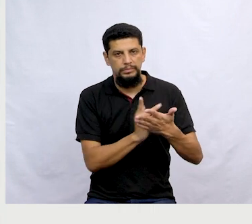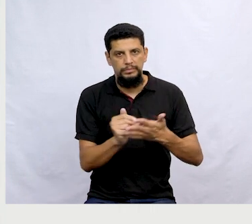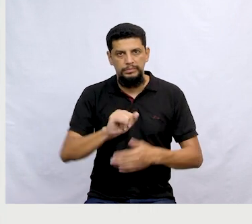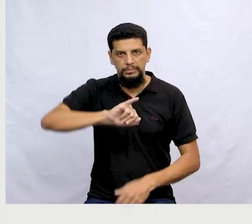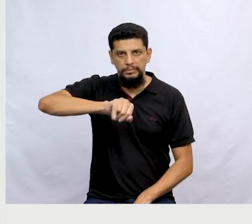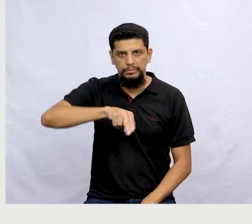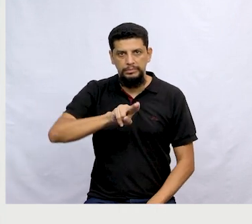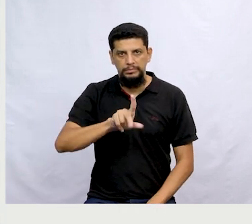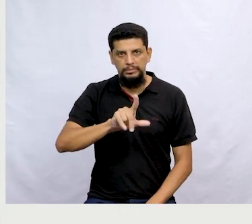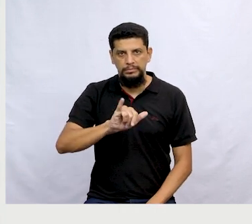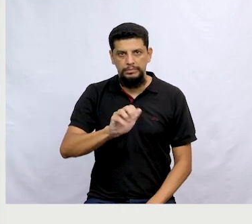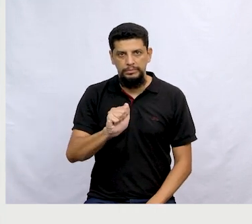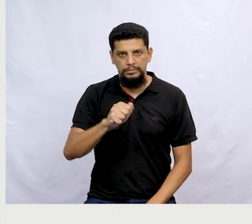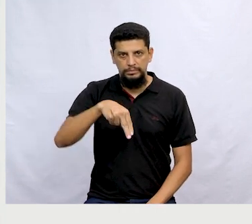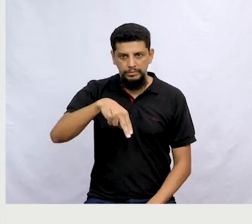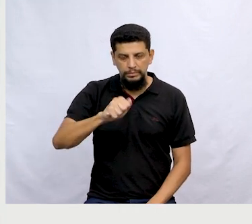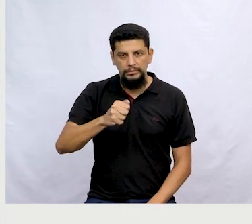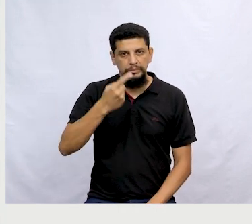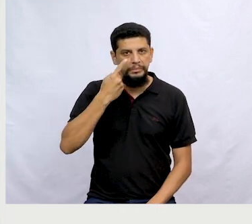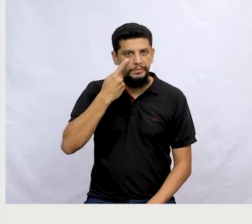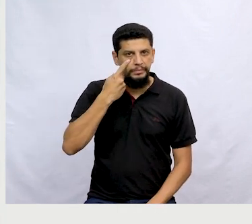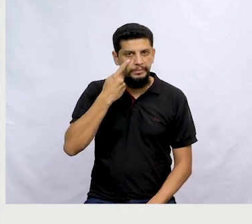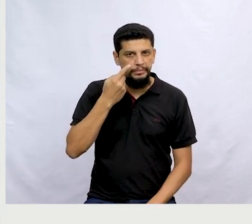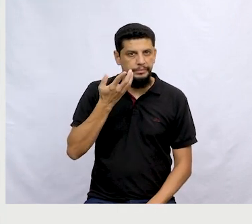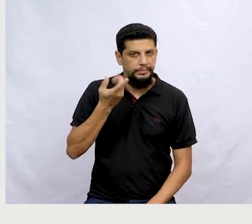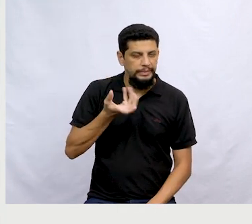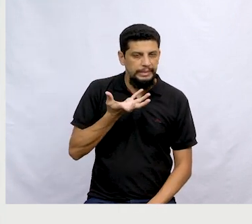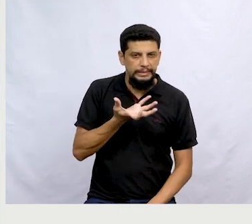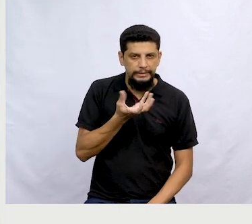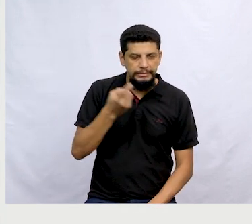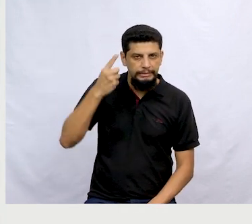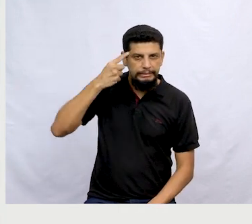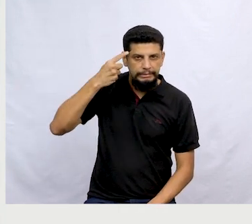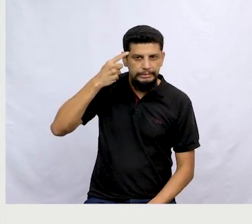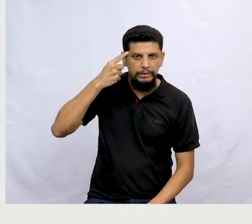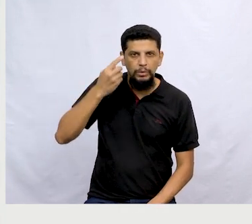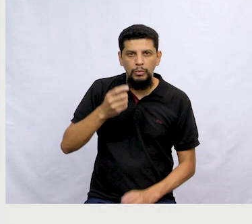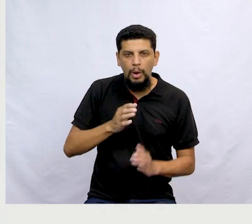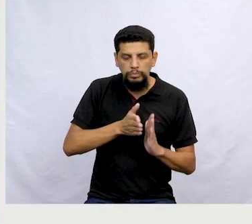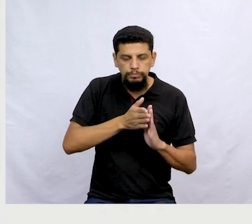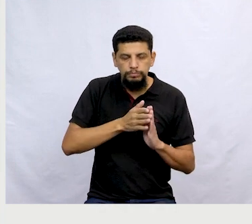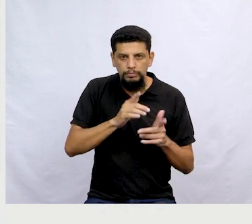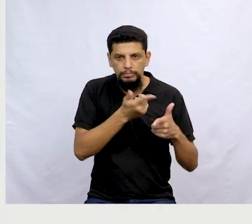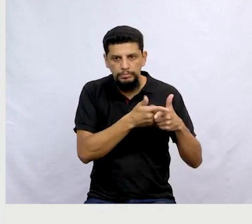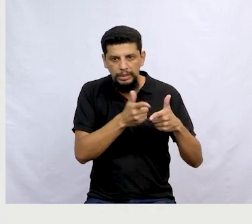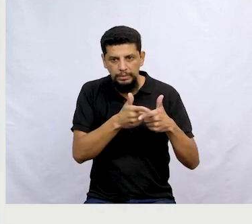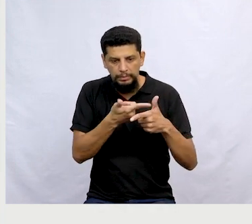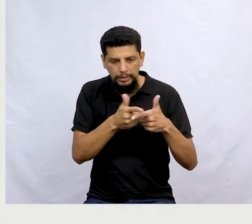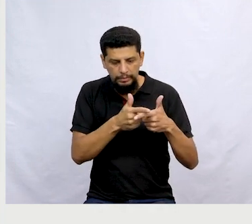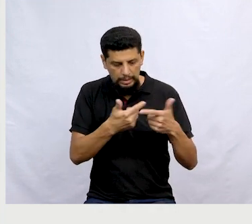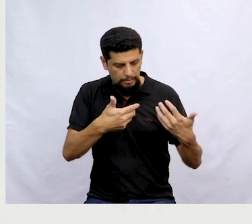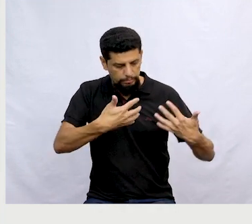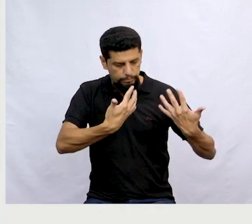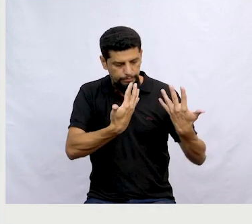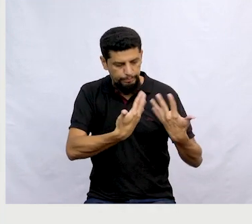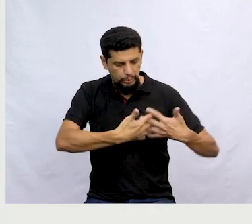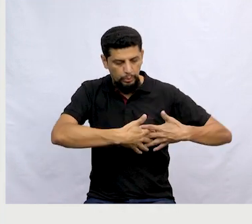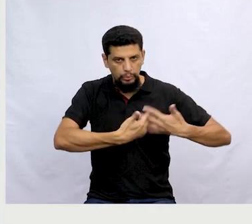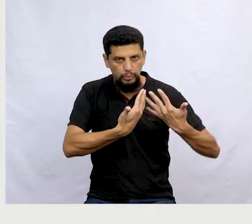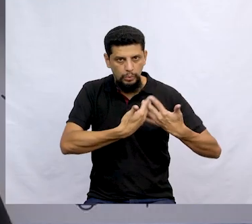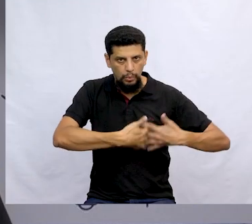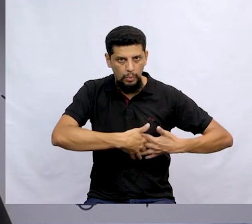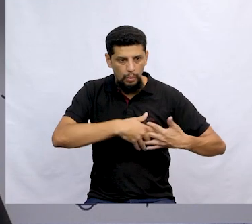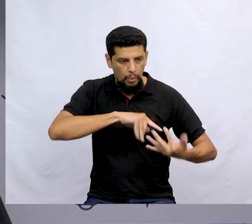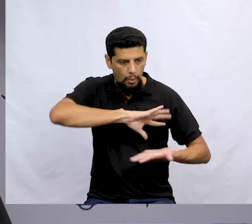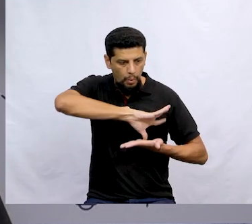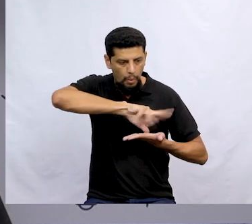Olha que interessante. Eu quero que vocês pensem. Quais foram ali as consequências da máquina ali, da máquina ter roubado